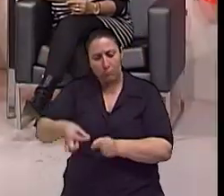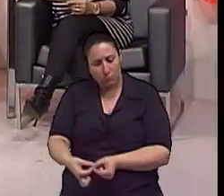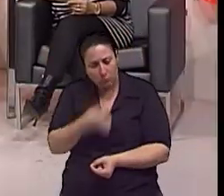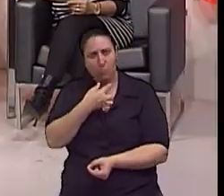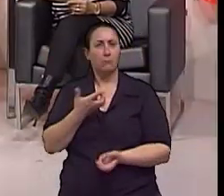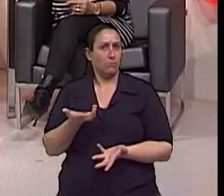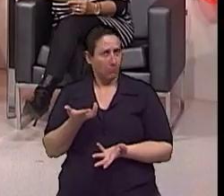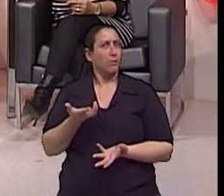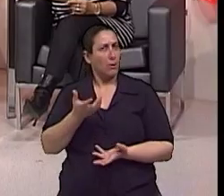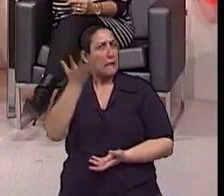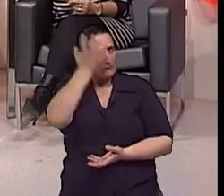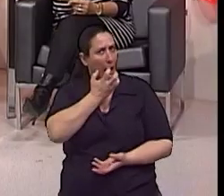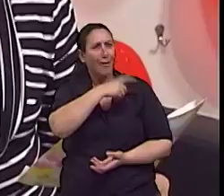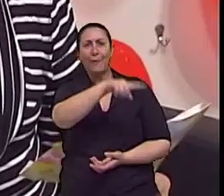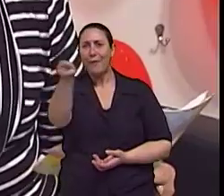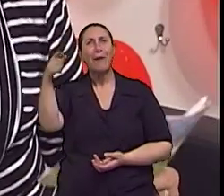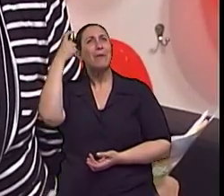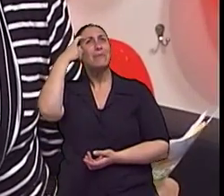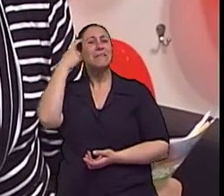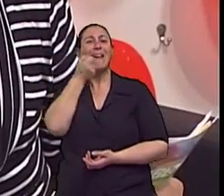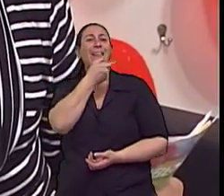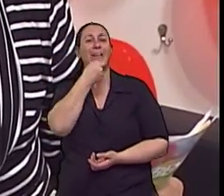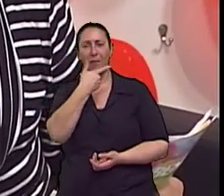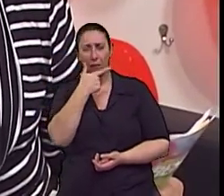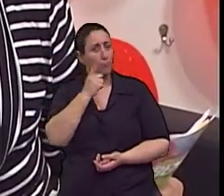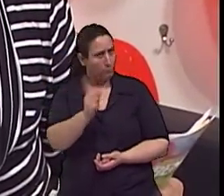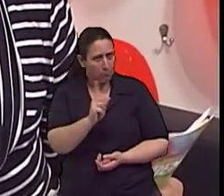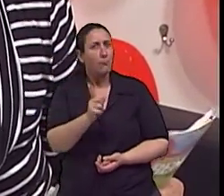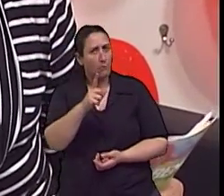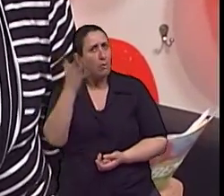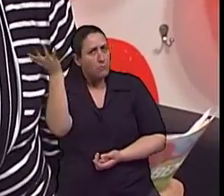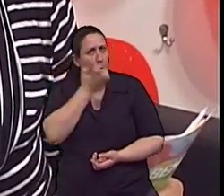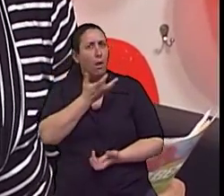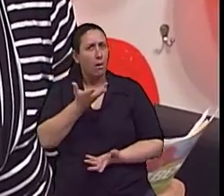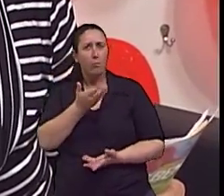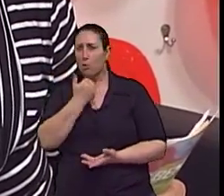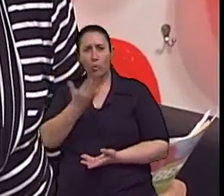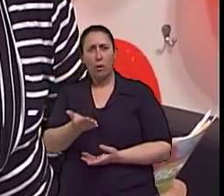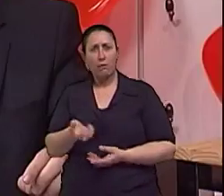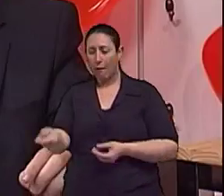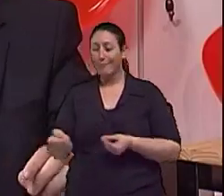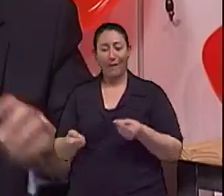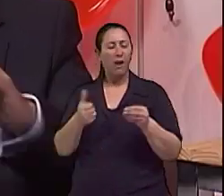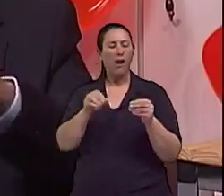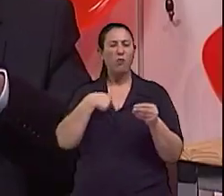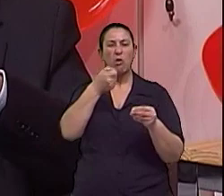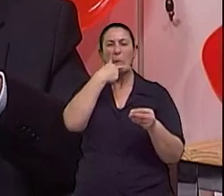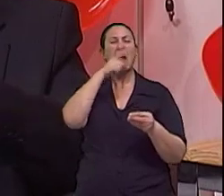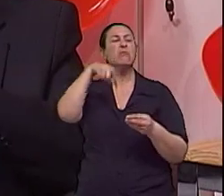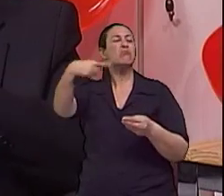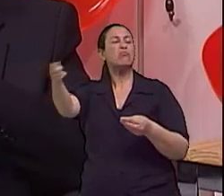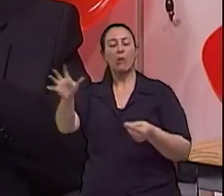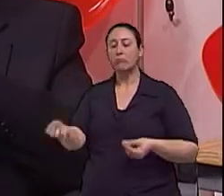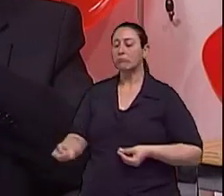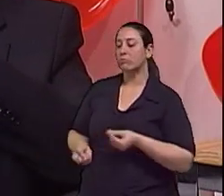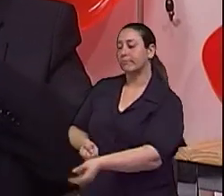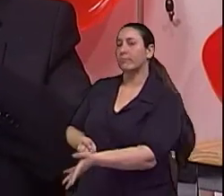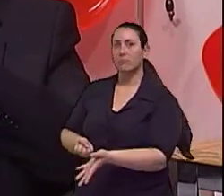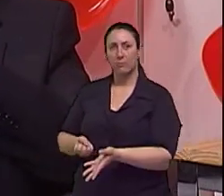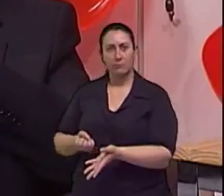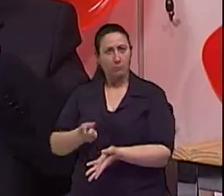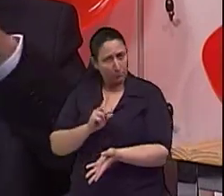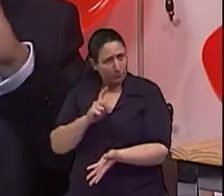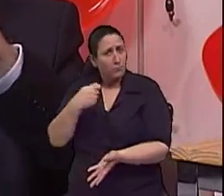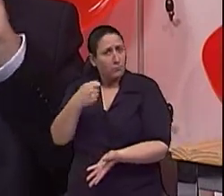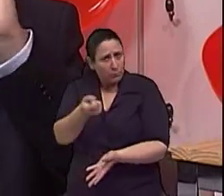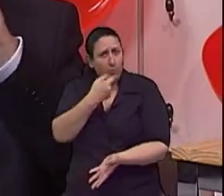aqui, hein, mas isso é sério. Ali na caixinha não vai fazer efeito, né, doutor? Exato, exato. Dentro da gaveta não faz efeito. É, e às vezes as pessoas começam, assim, acham que estão tomando